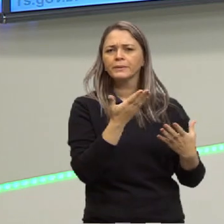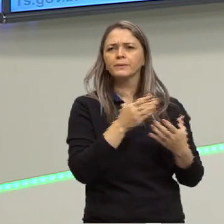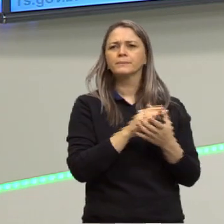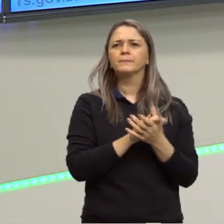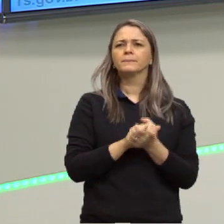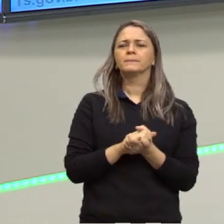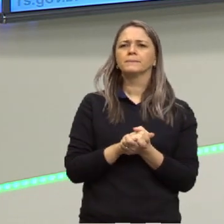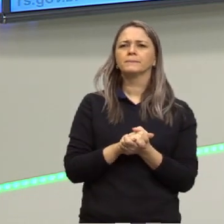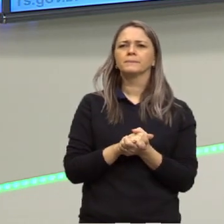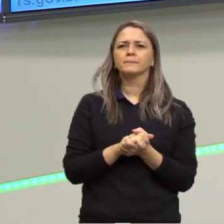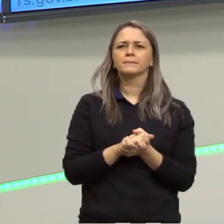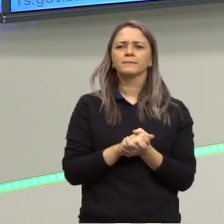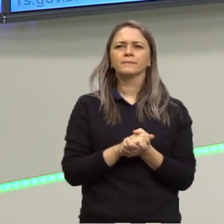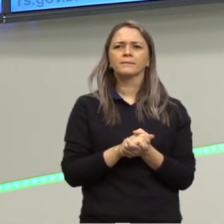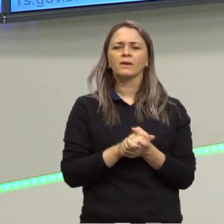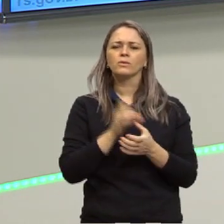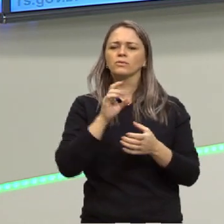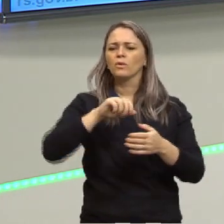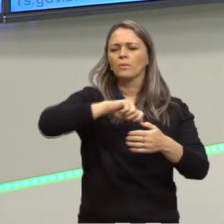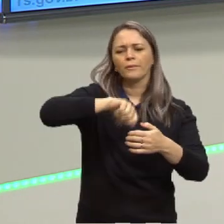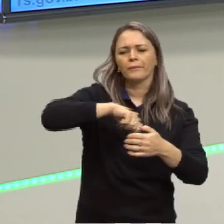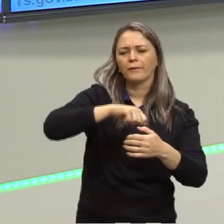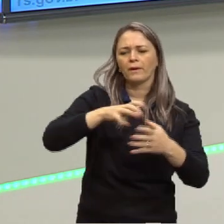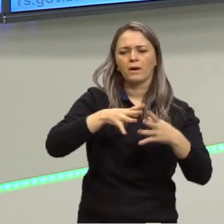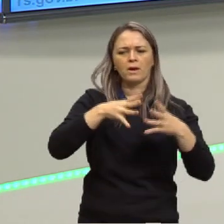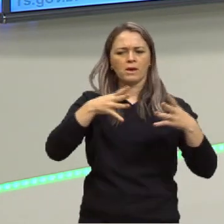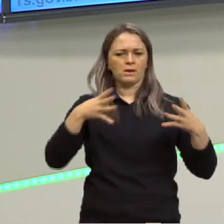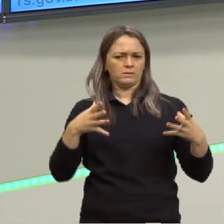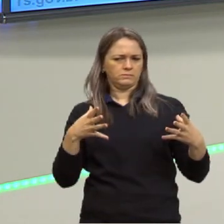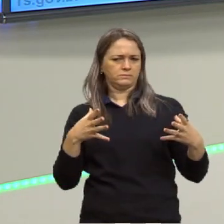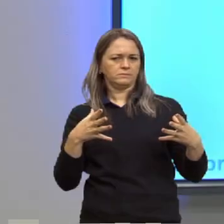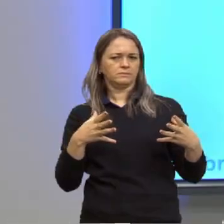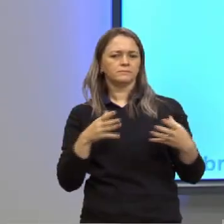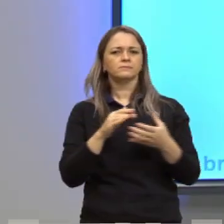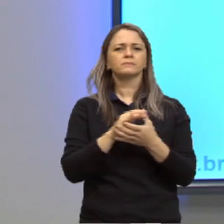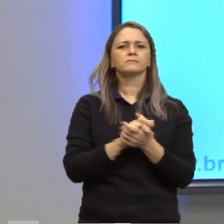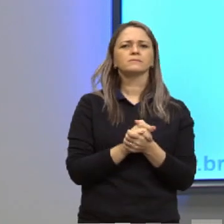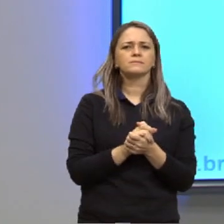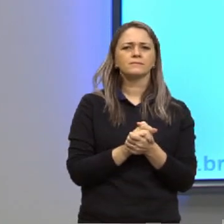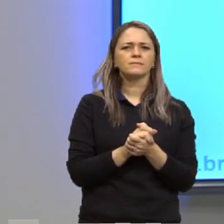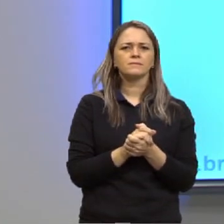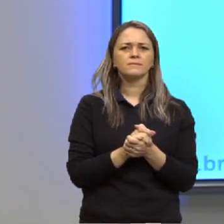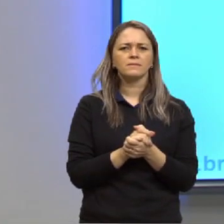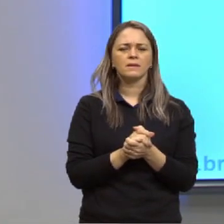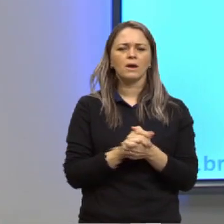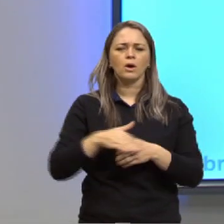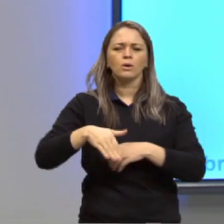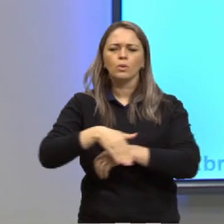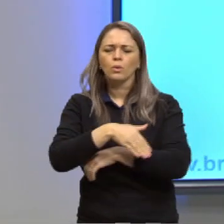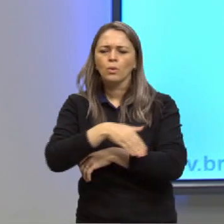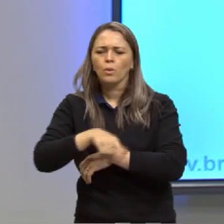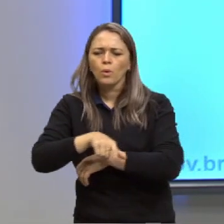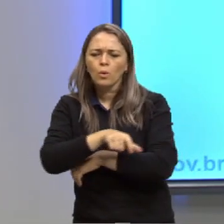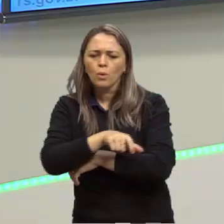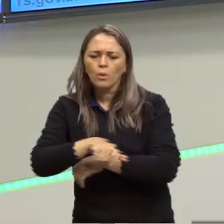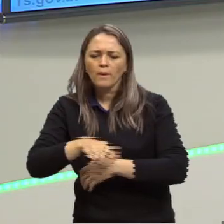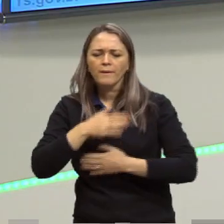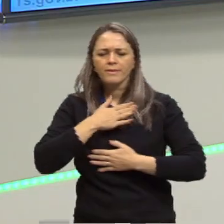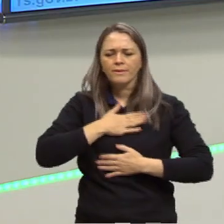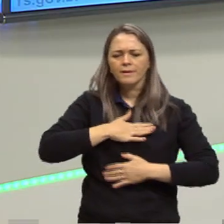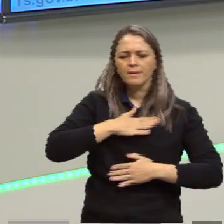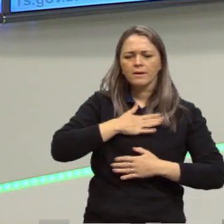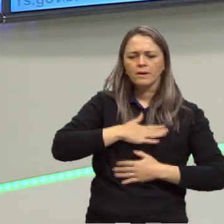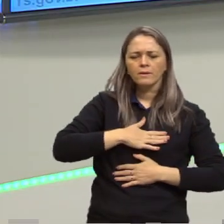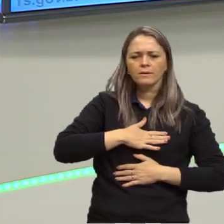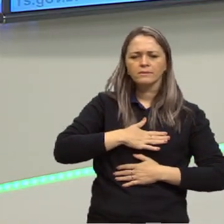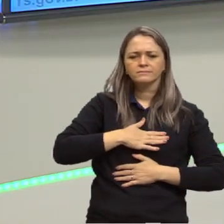espaço gourmet. né? Então, ali a gente tem rua tranquila, tá? Aquelas,